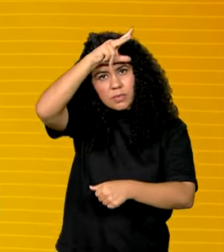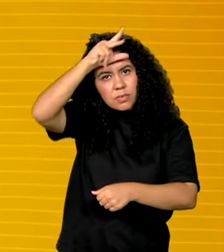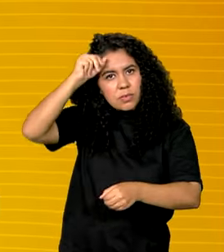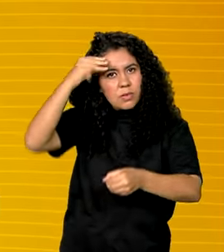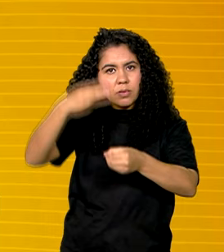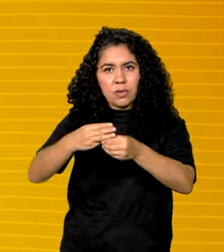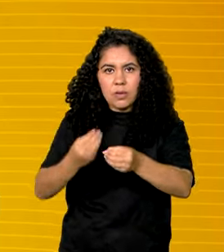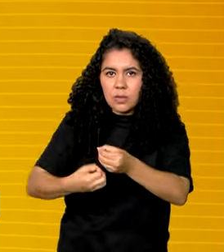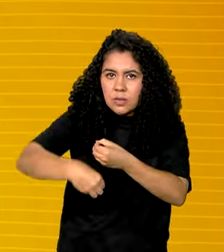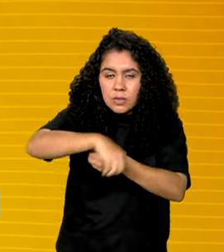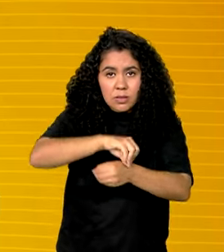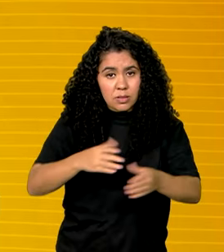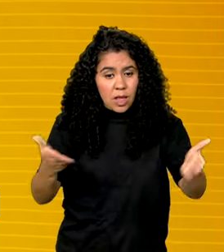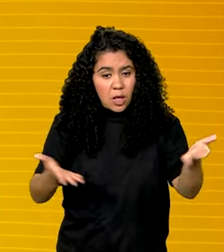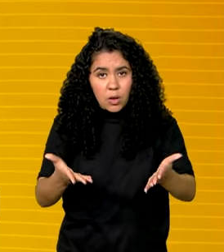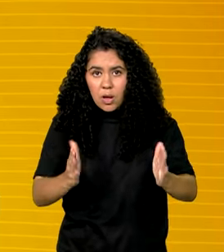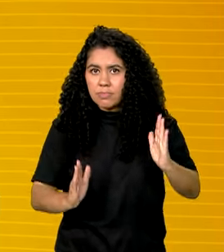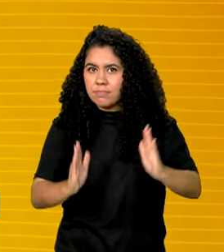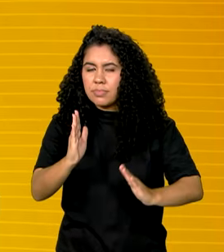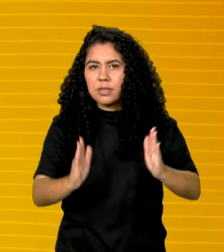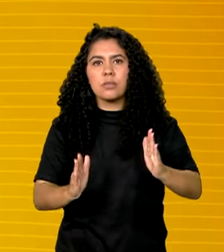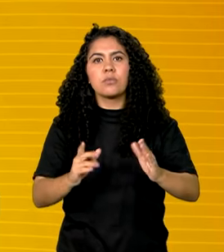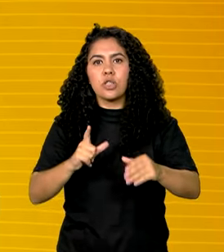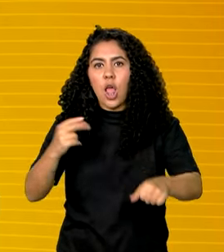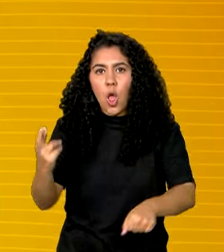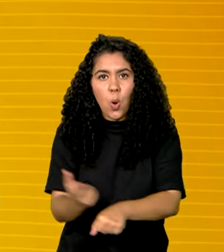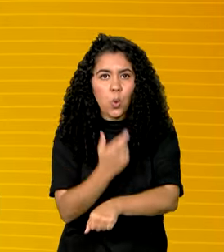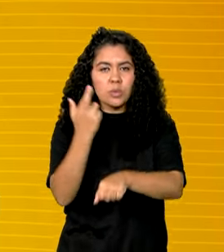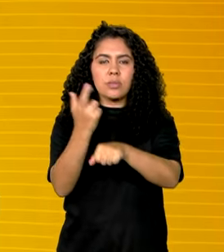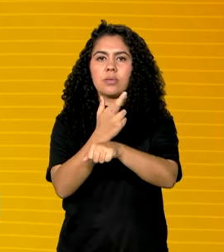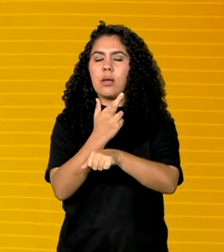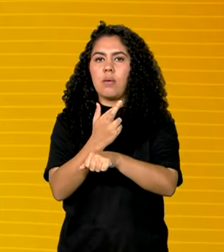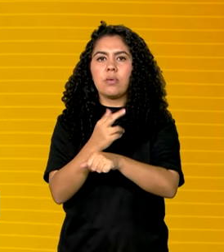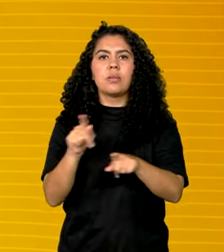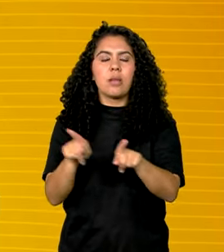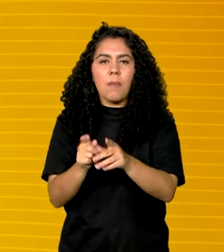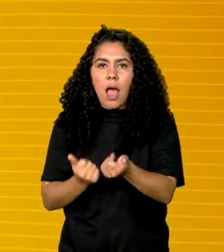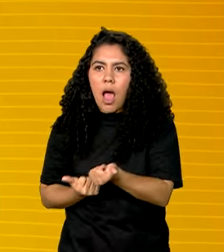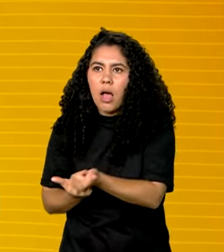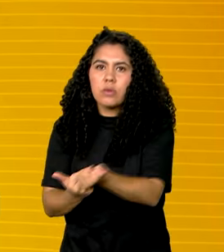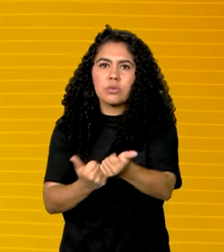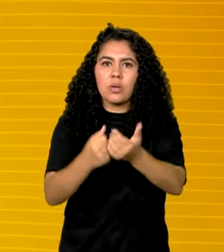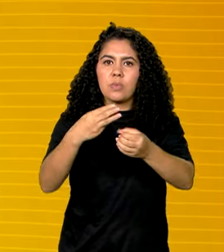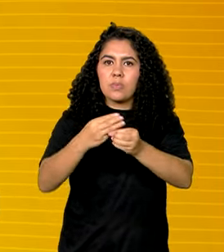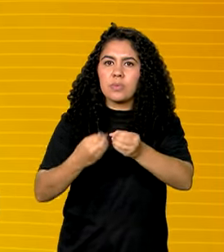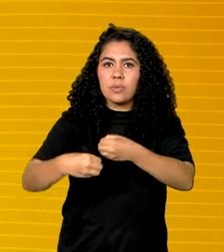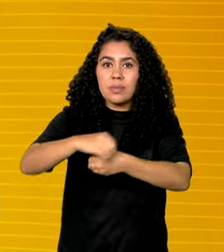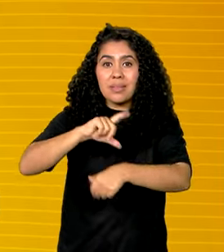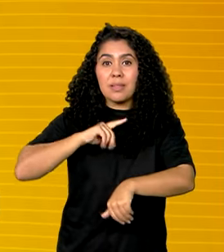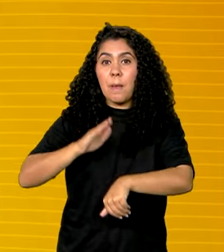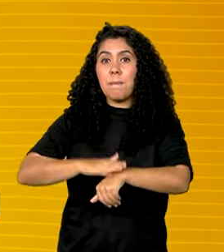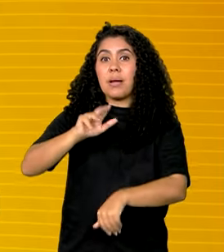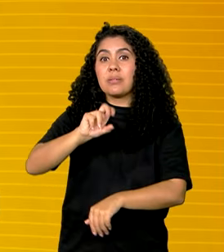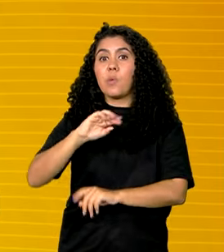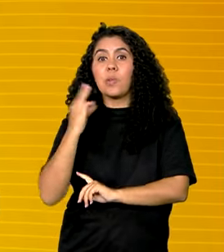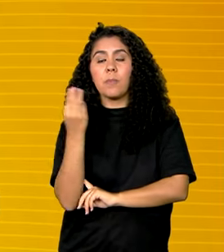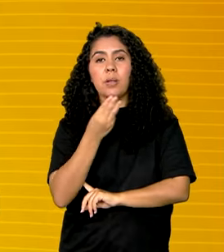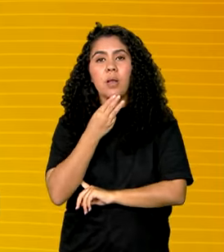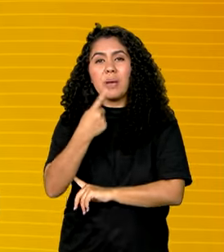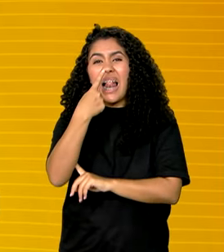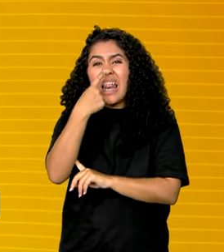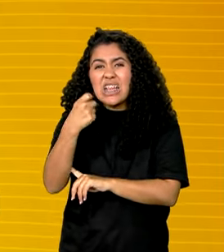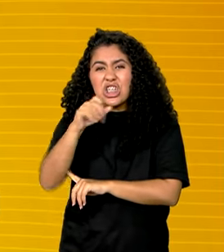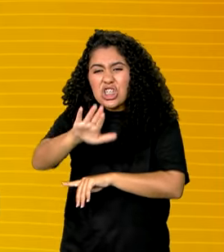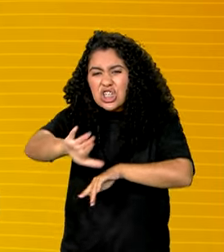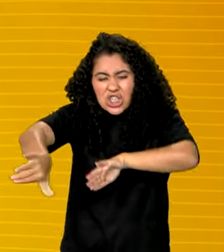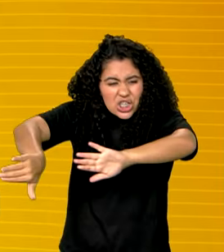momento, além da reconstrução, a nossa prioridade é ajudar as cidades, que são mais 50 milhões, para a retirada do lixo.